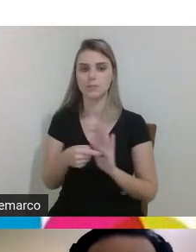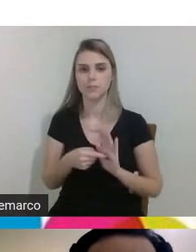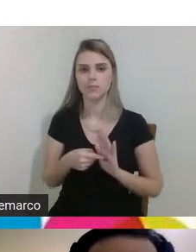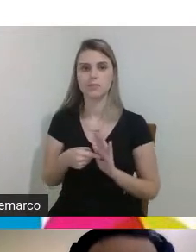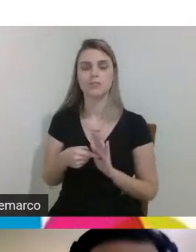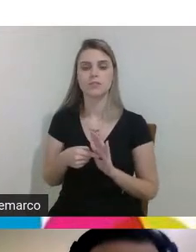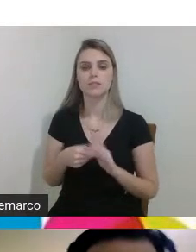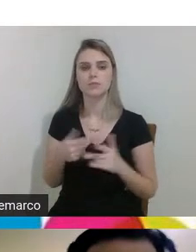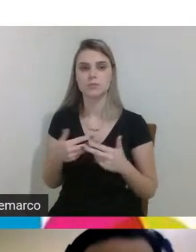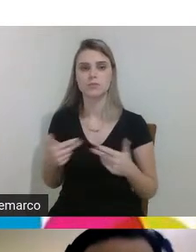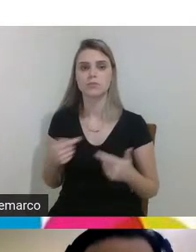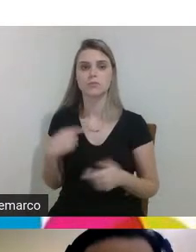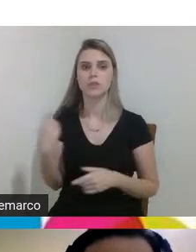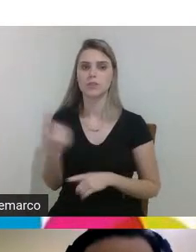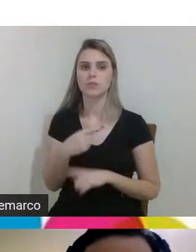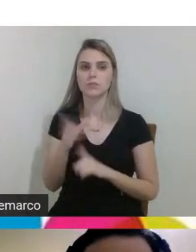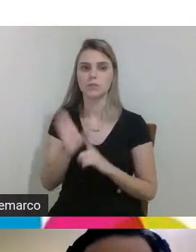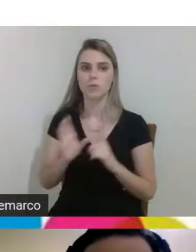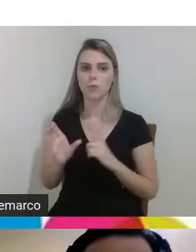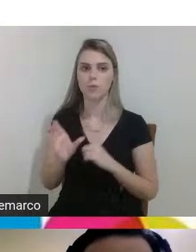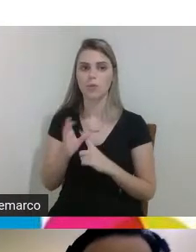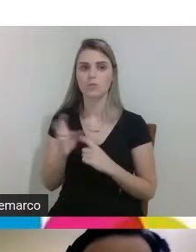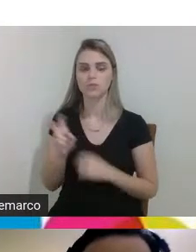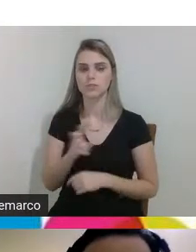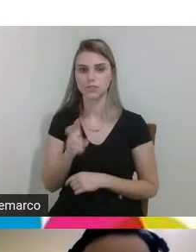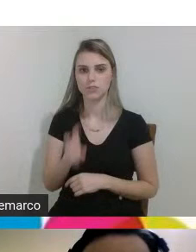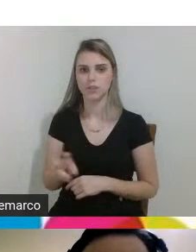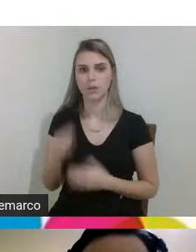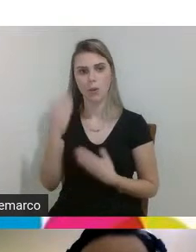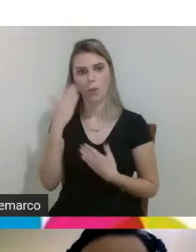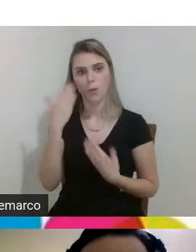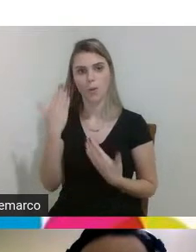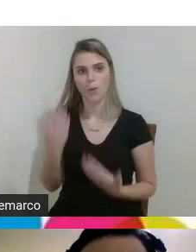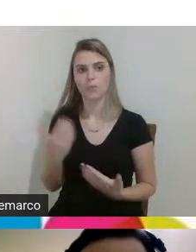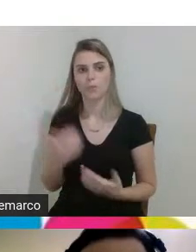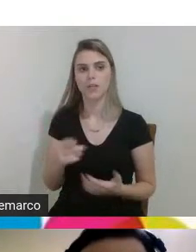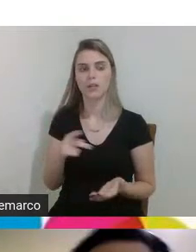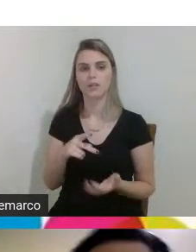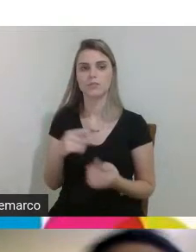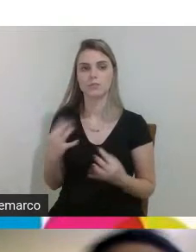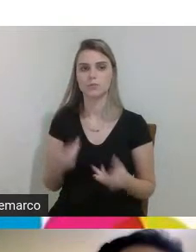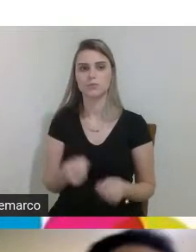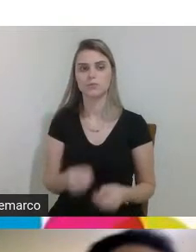para a nossa comunidade de Xancherê né muito obrigado mais uma vez aí a todos né